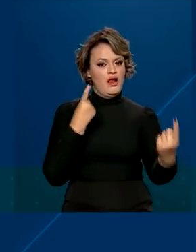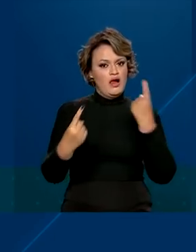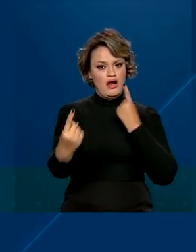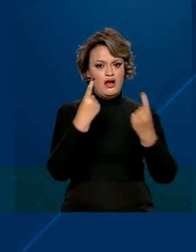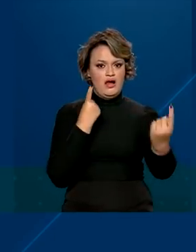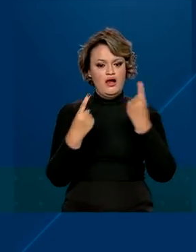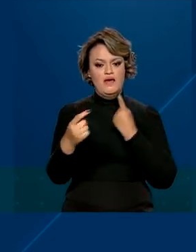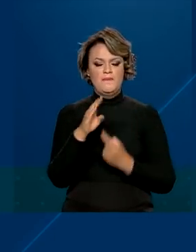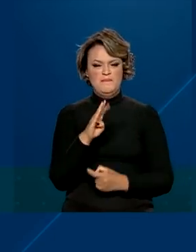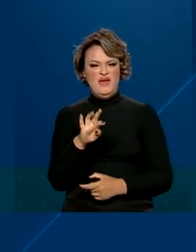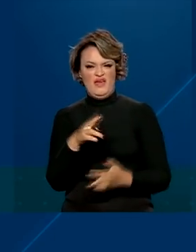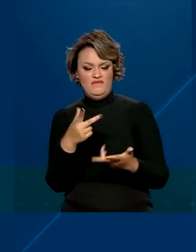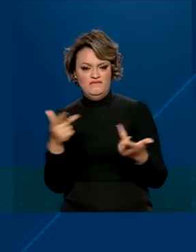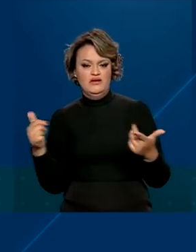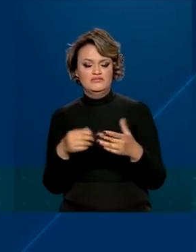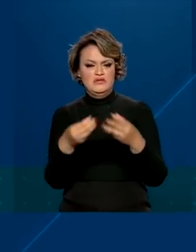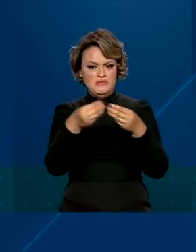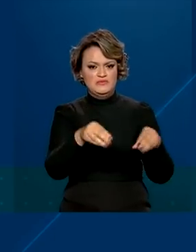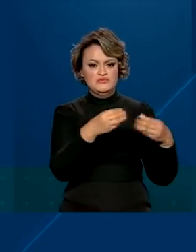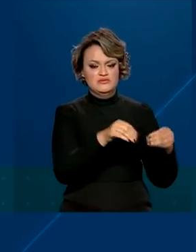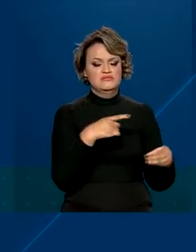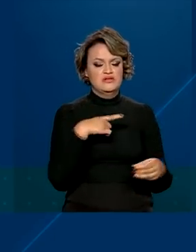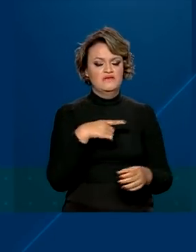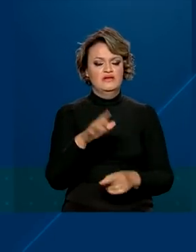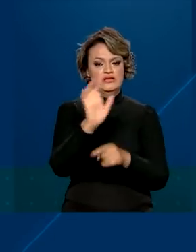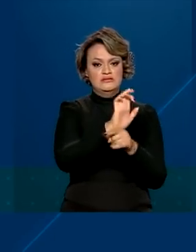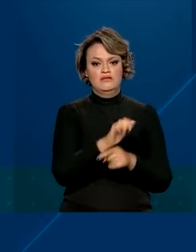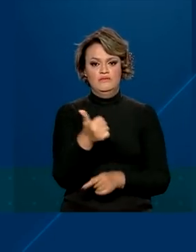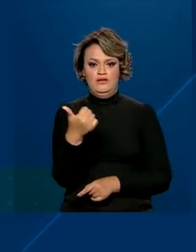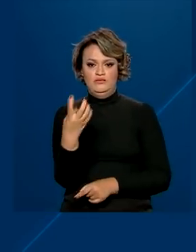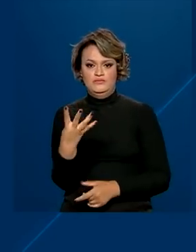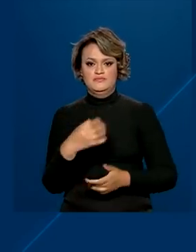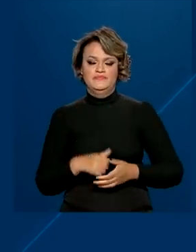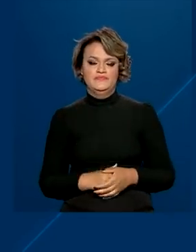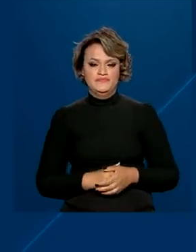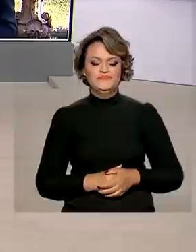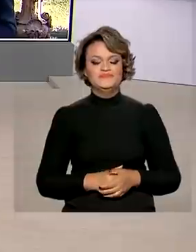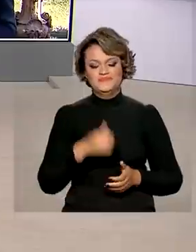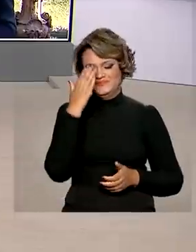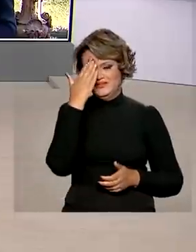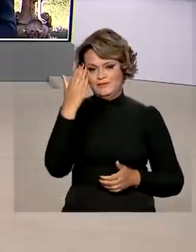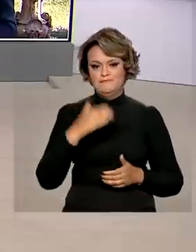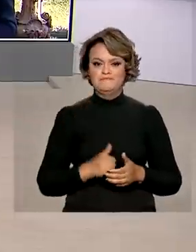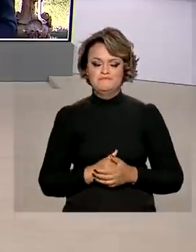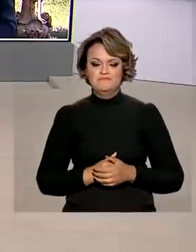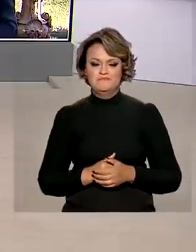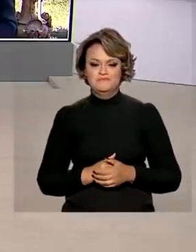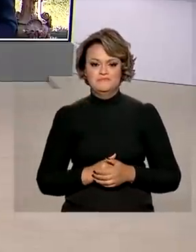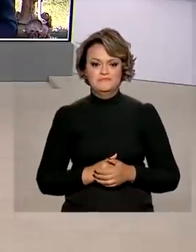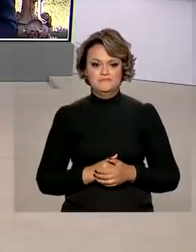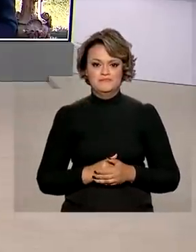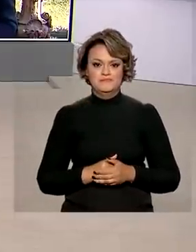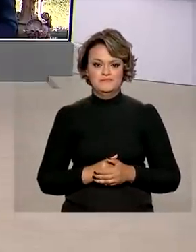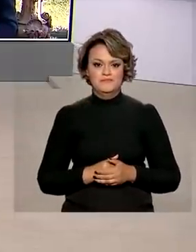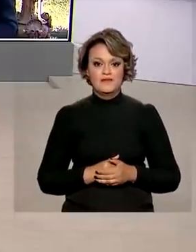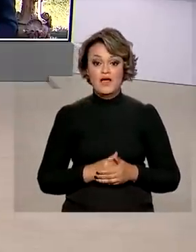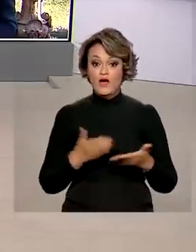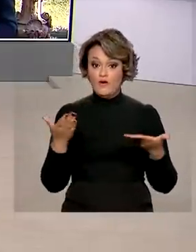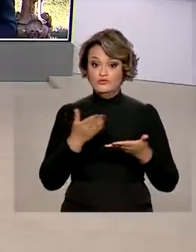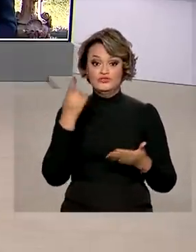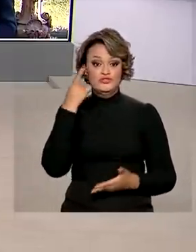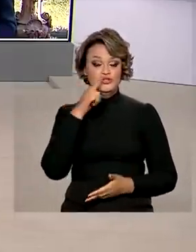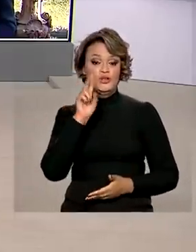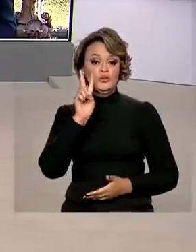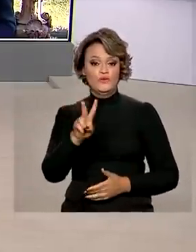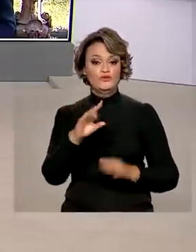destruídas pelas chuvas em 14 estados. Natália. Obrigada, Glauco, pelas informações. E hoje é o segundo